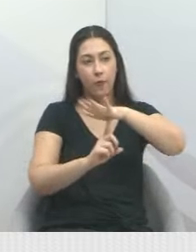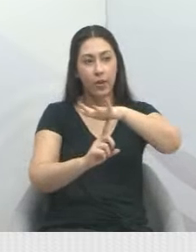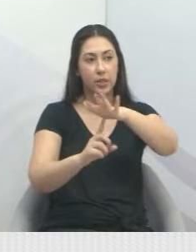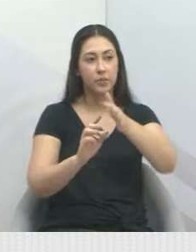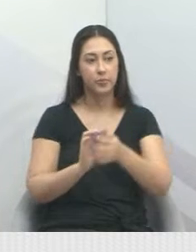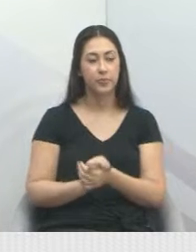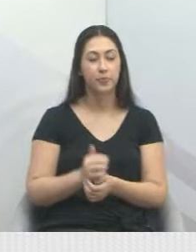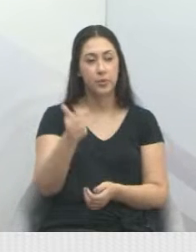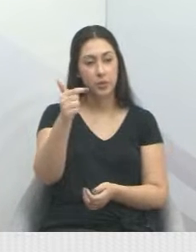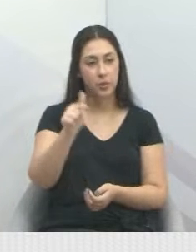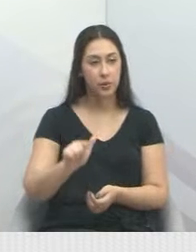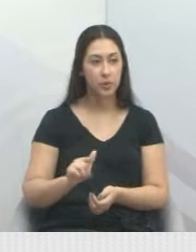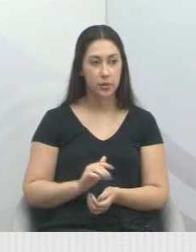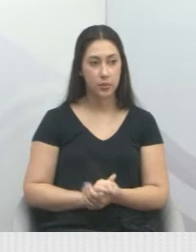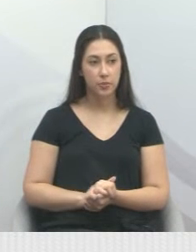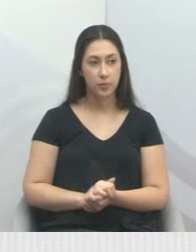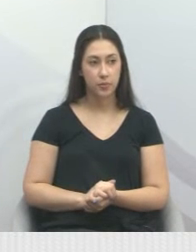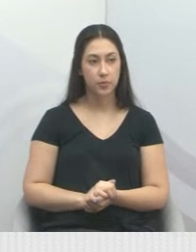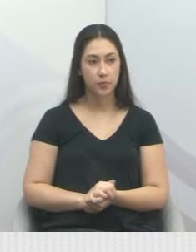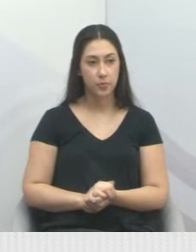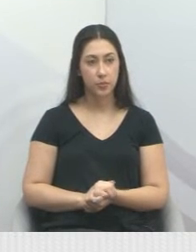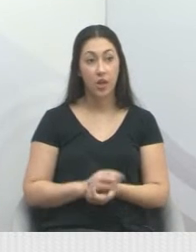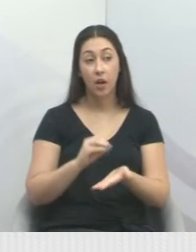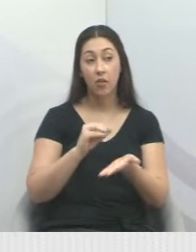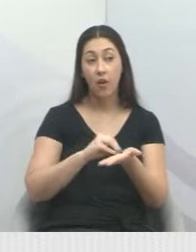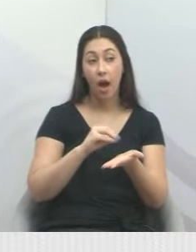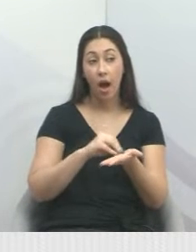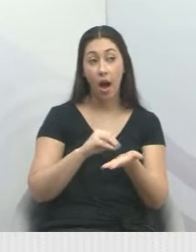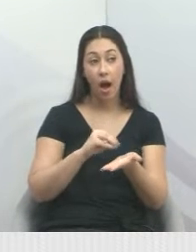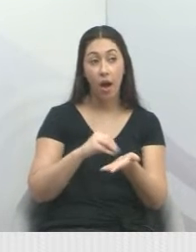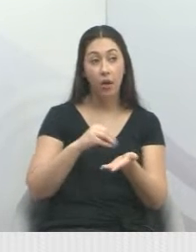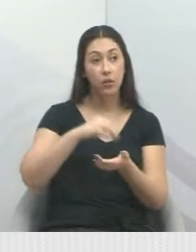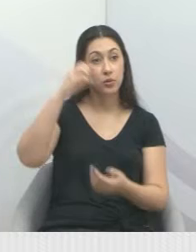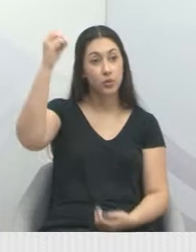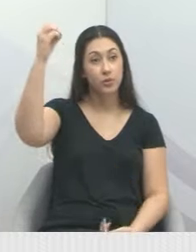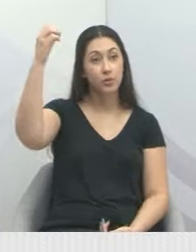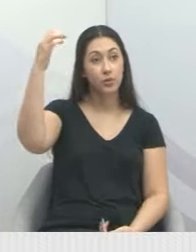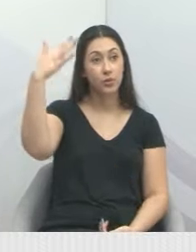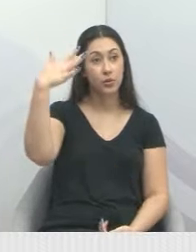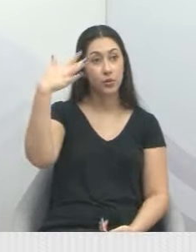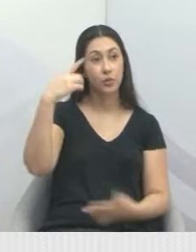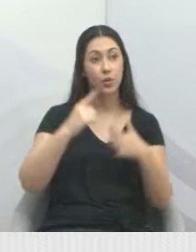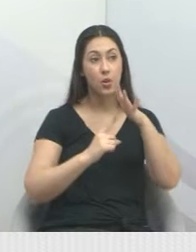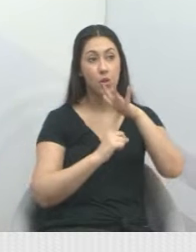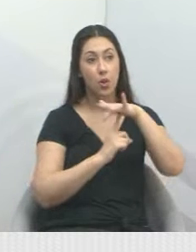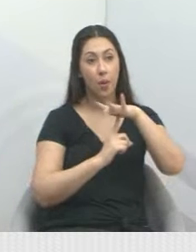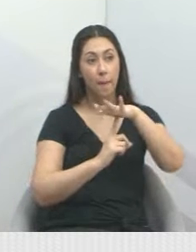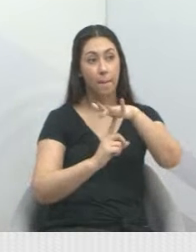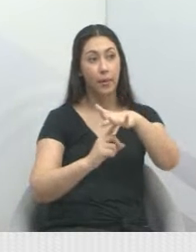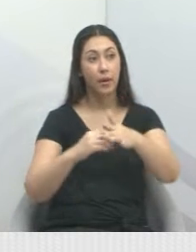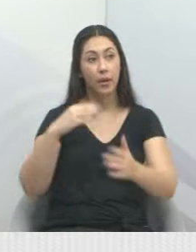A foto 10. Falta de iluminação no Parque